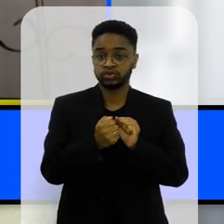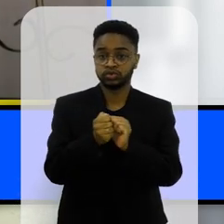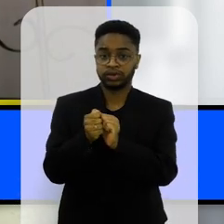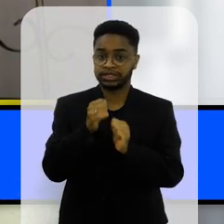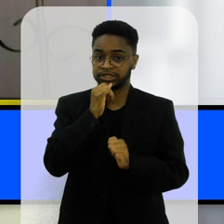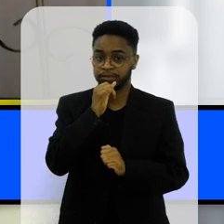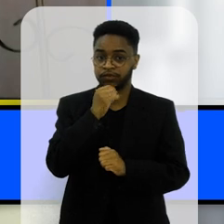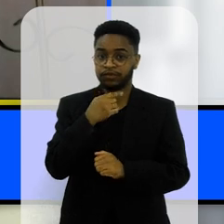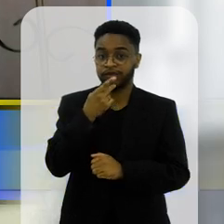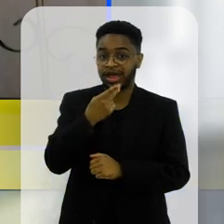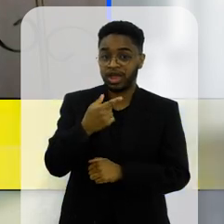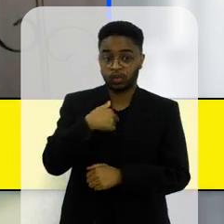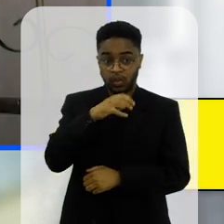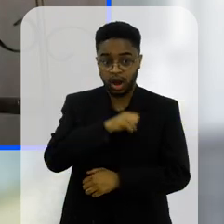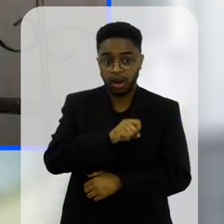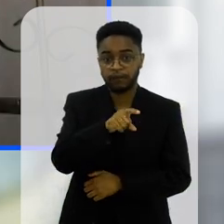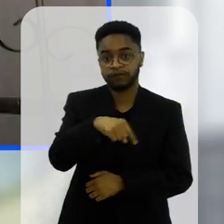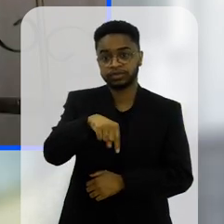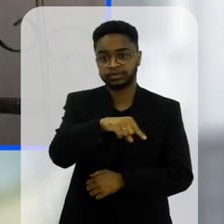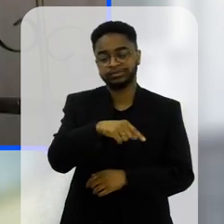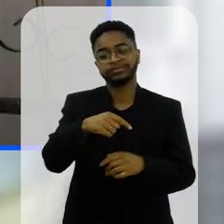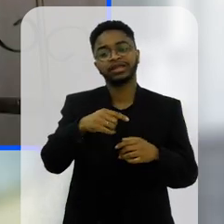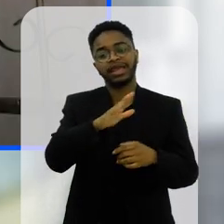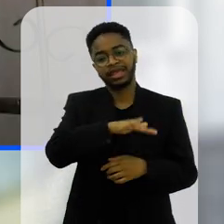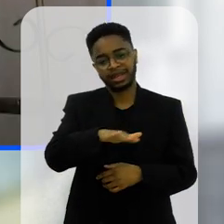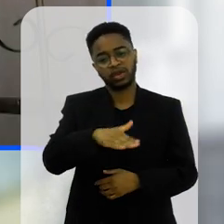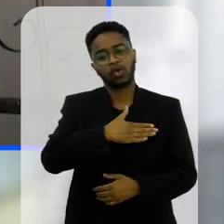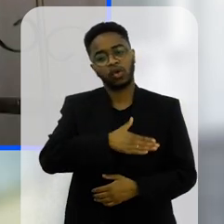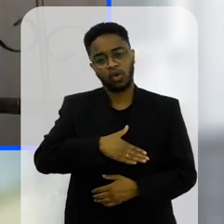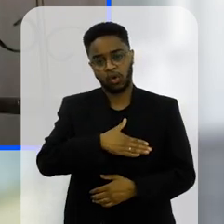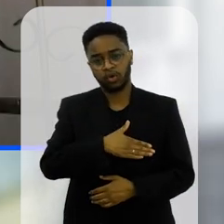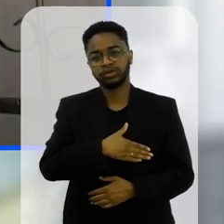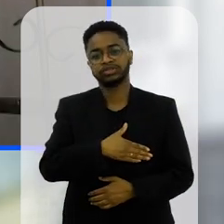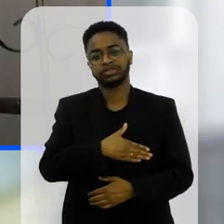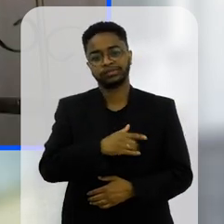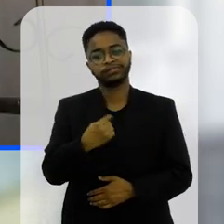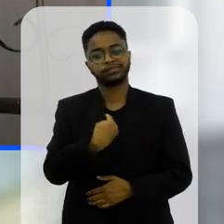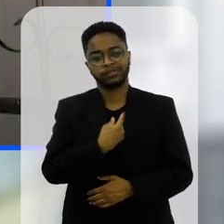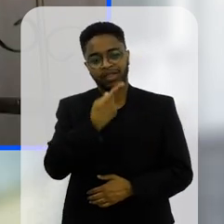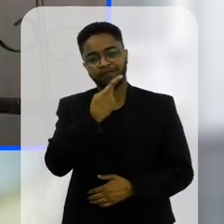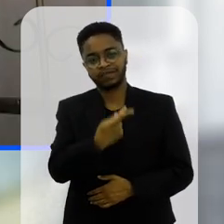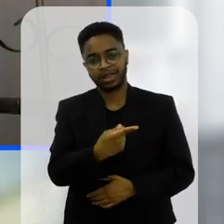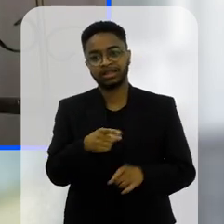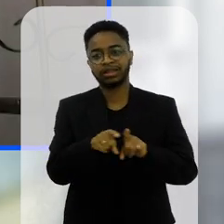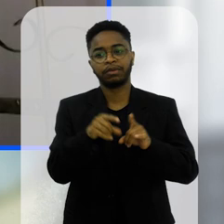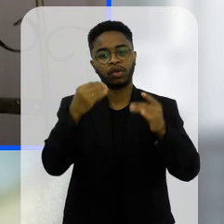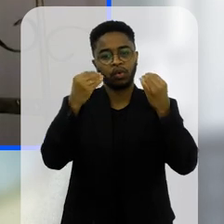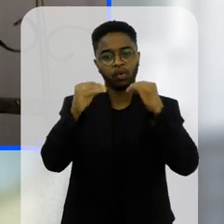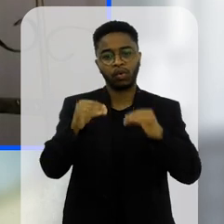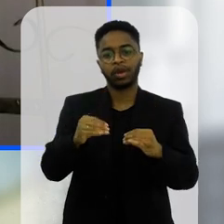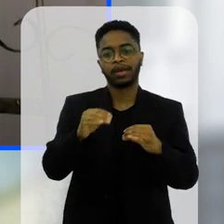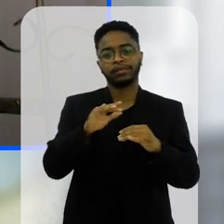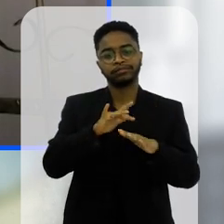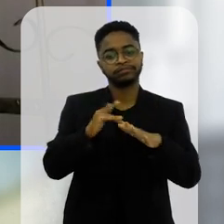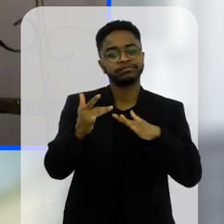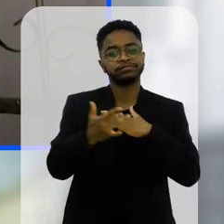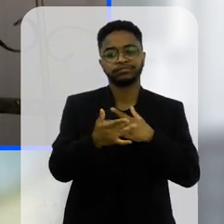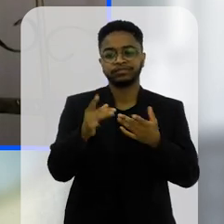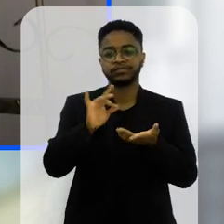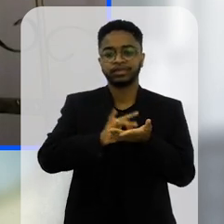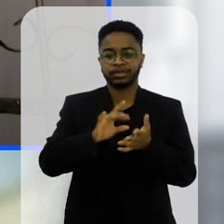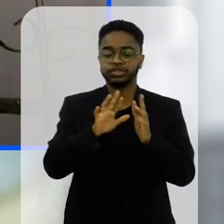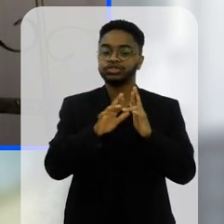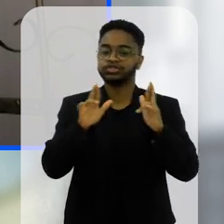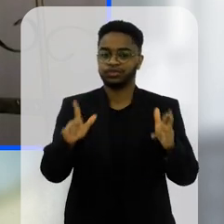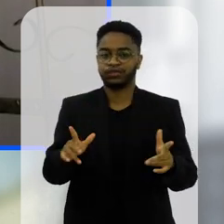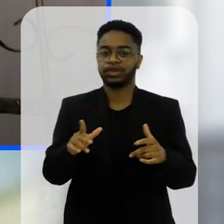questão que a Rose citou ah, eu te amo gente, a necessidade deles ouvirem eu te amo e receber um sorriso e postar na internet é totalmente